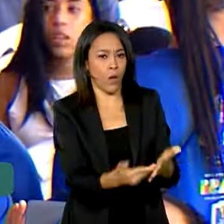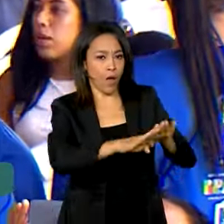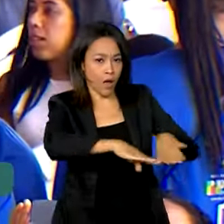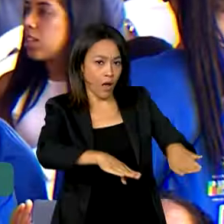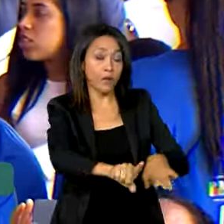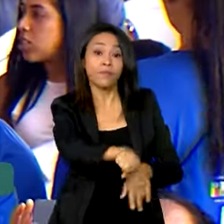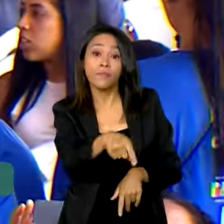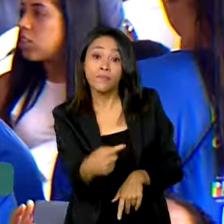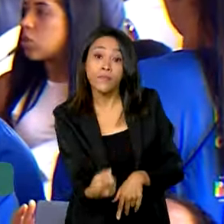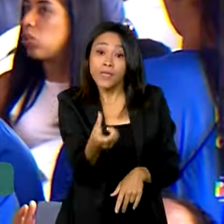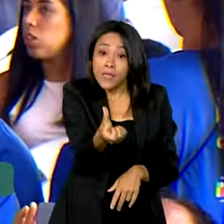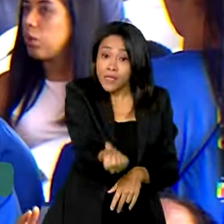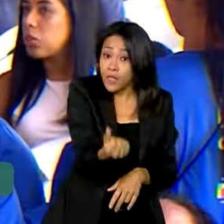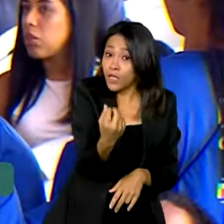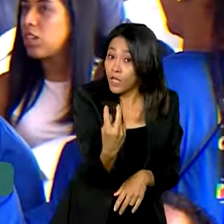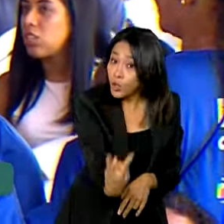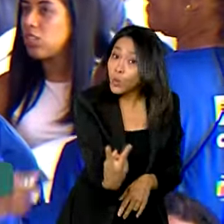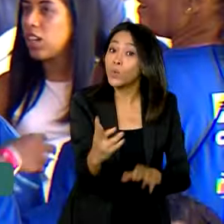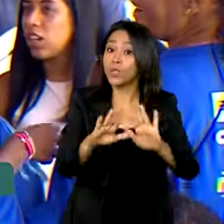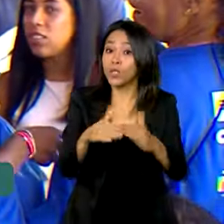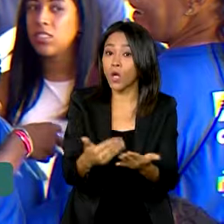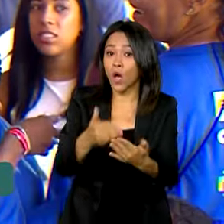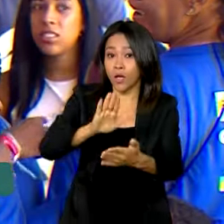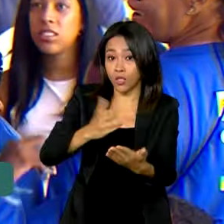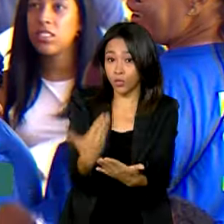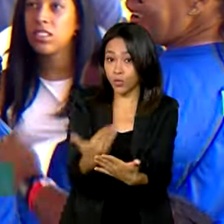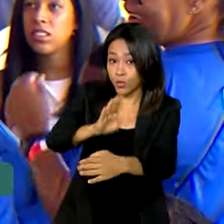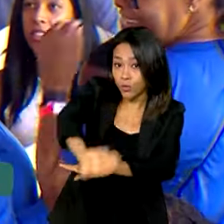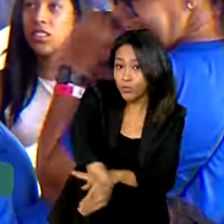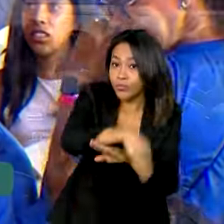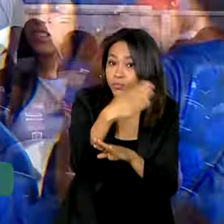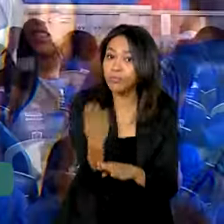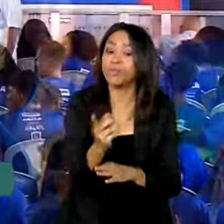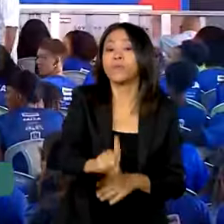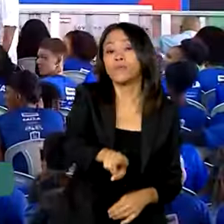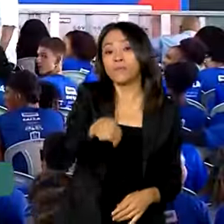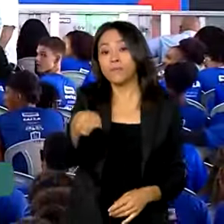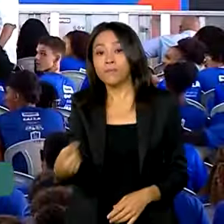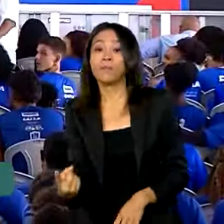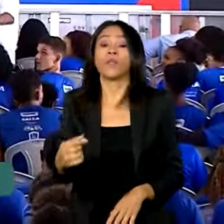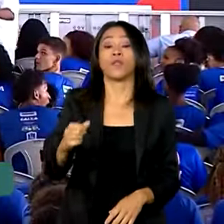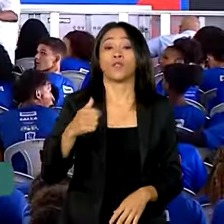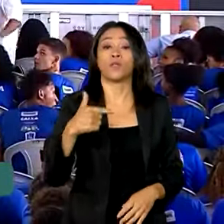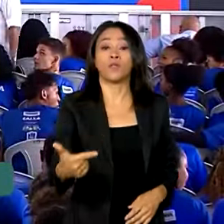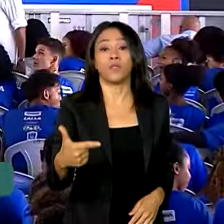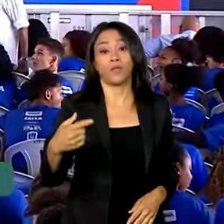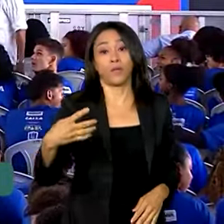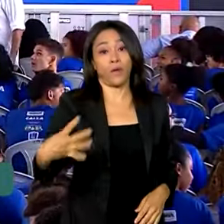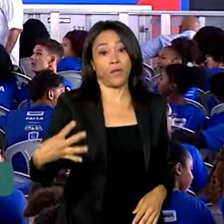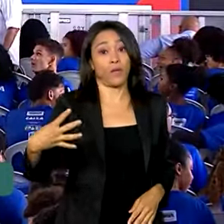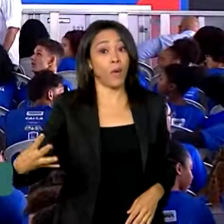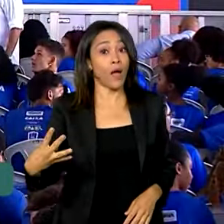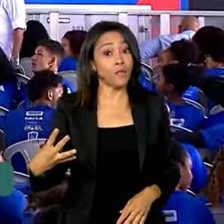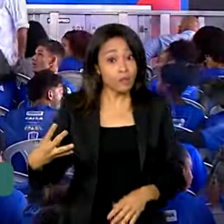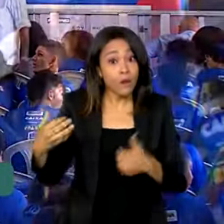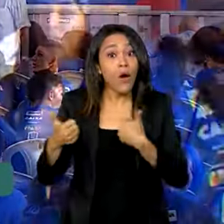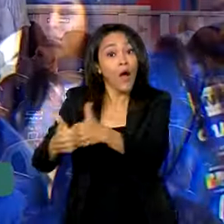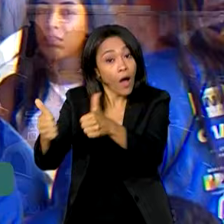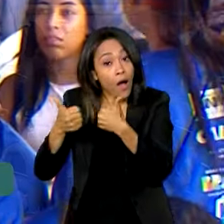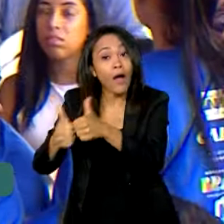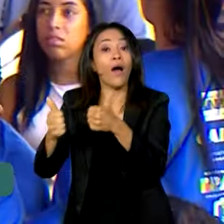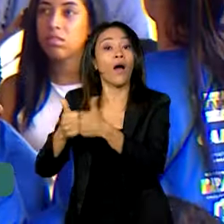de 62 escolas em tempo integral, e também serão adquiridos 244 ônibus de